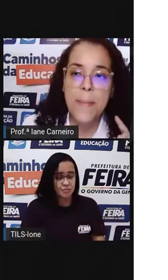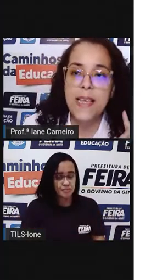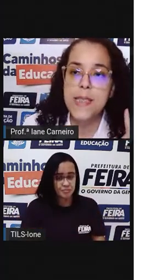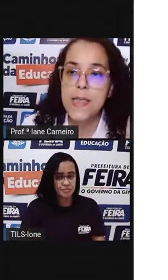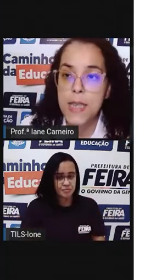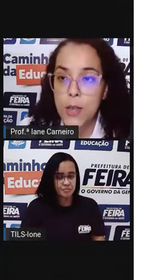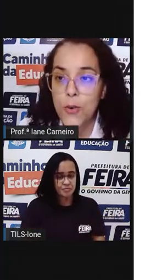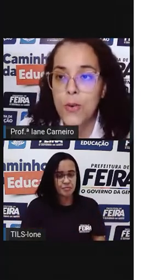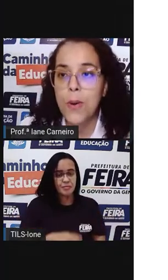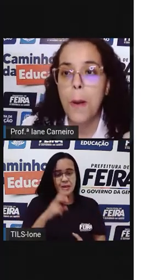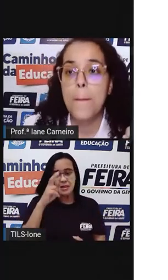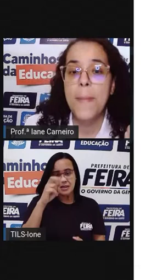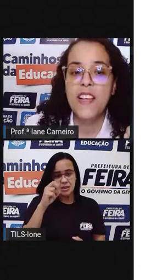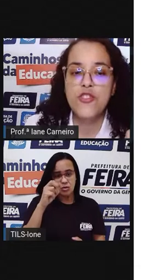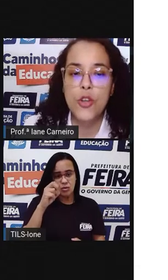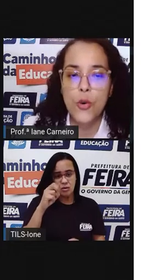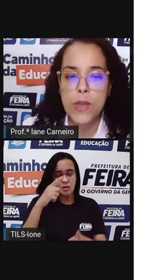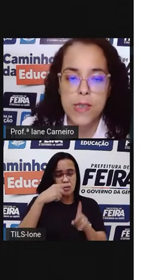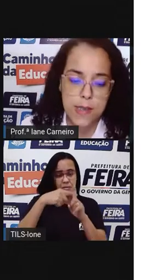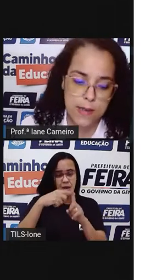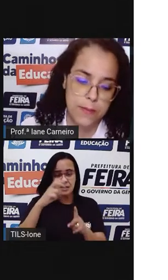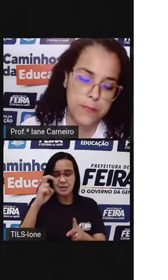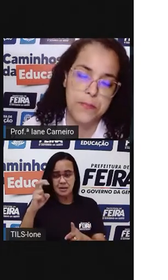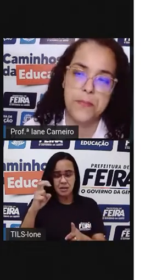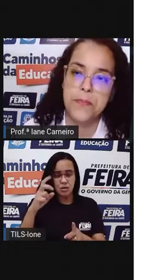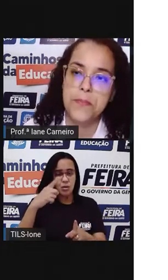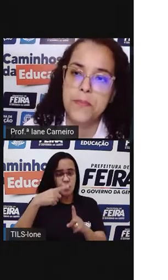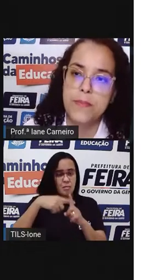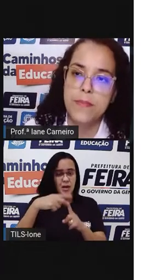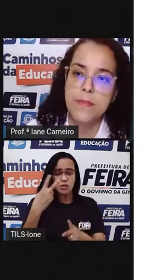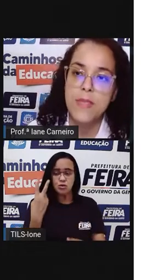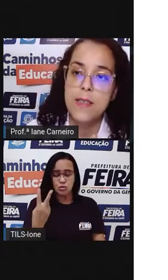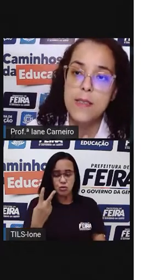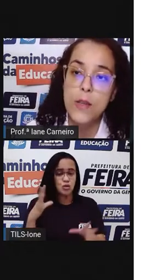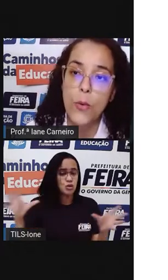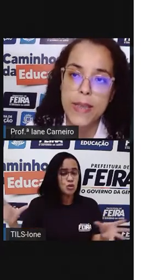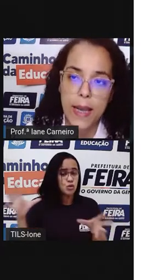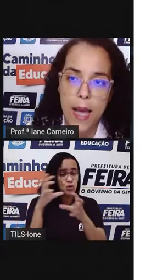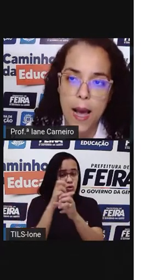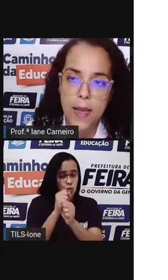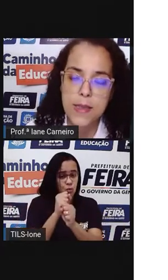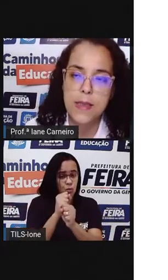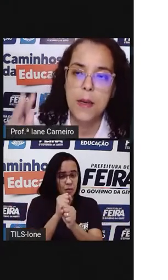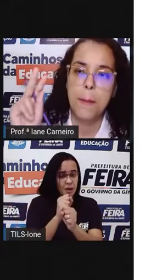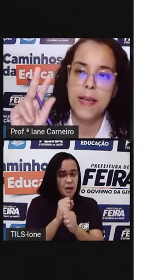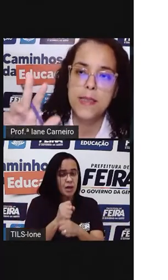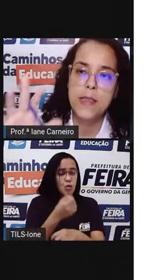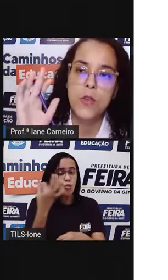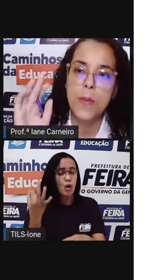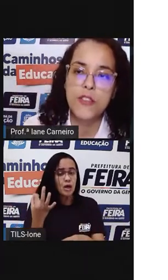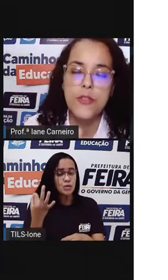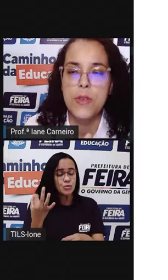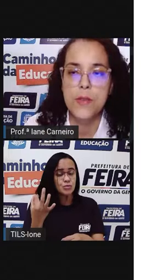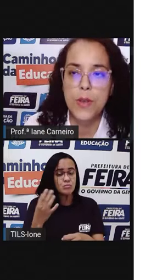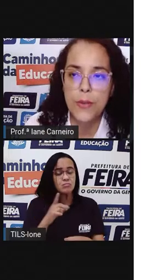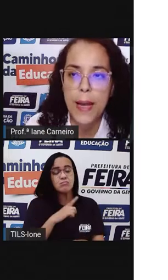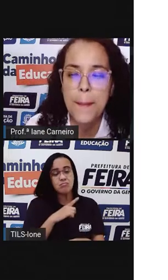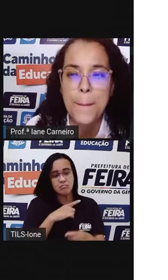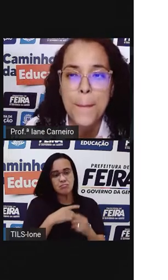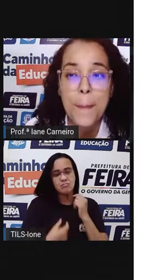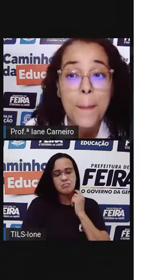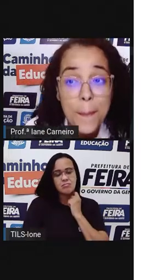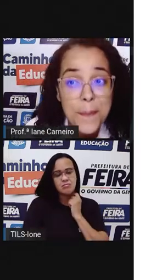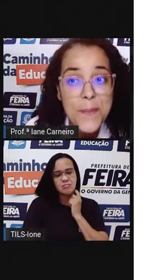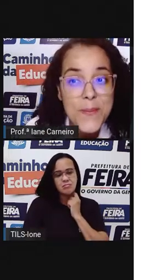mais R$5,00, mais R$2,00? R$50,00, mais R$5,00, R$2,00. Quanto